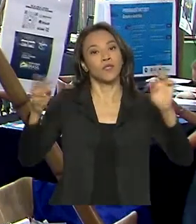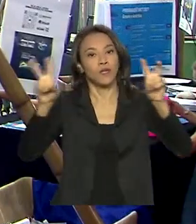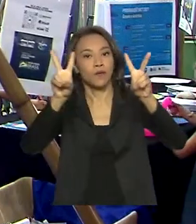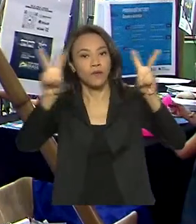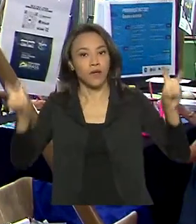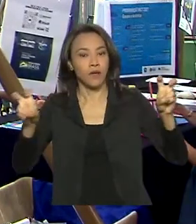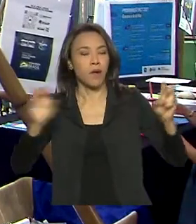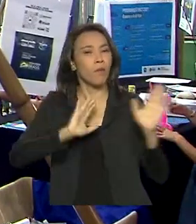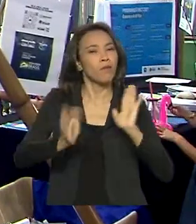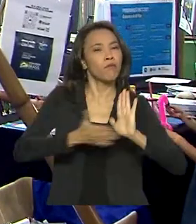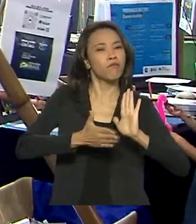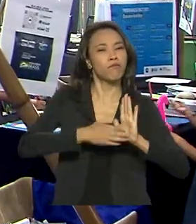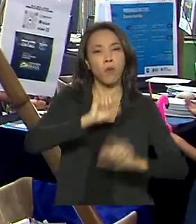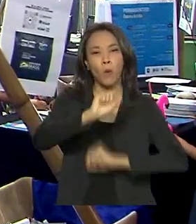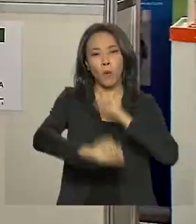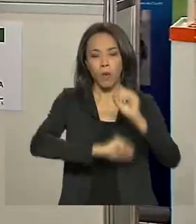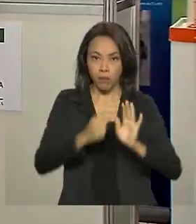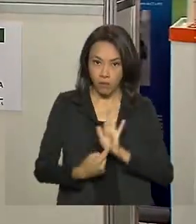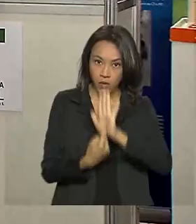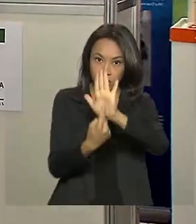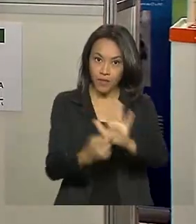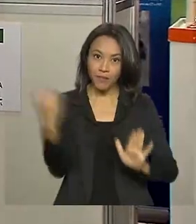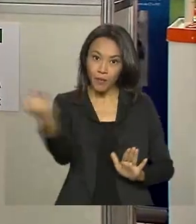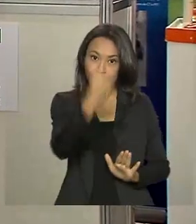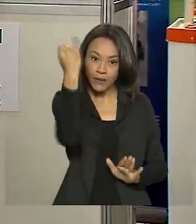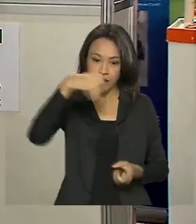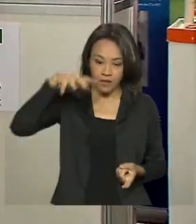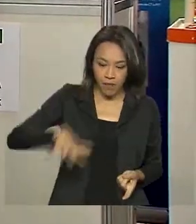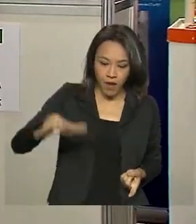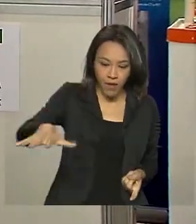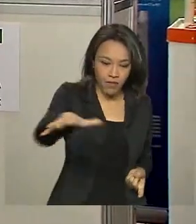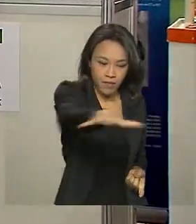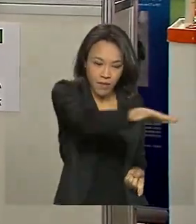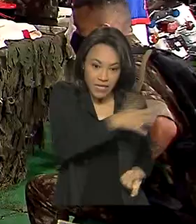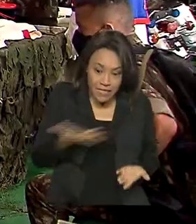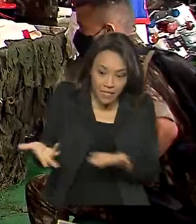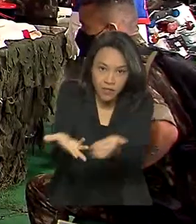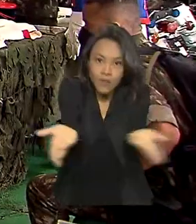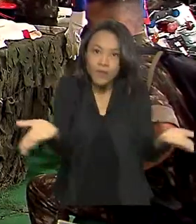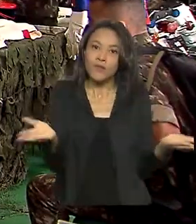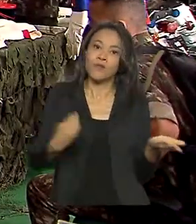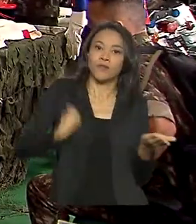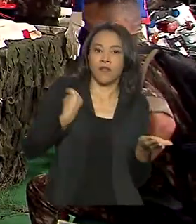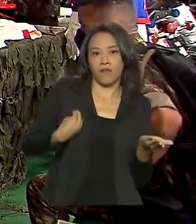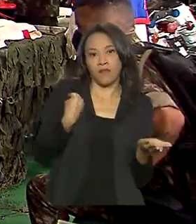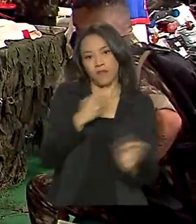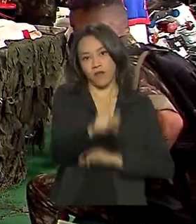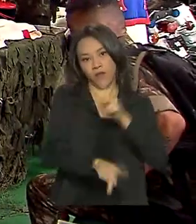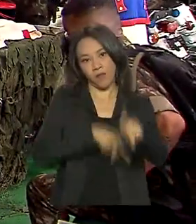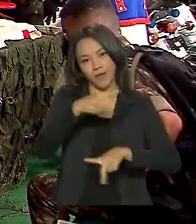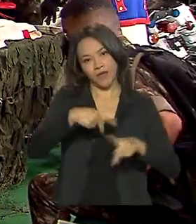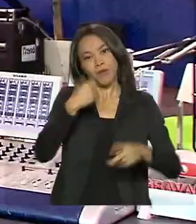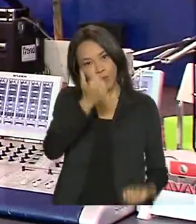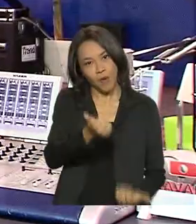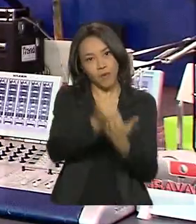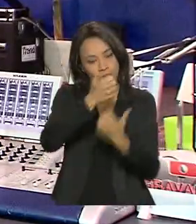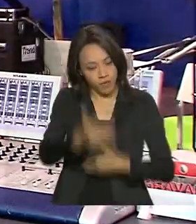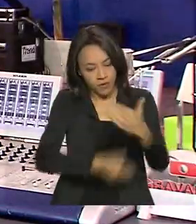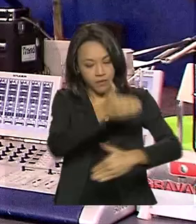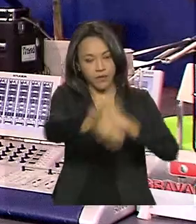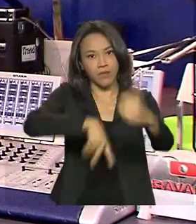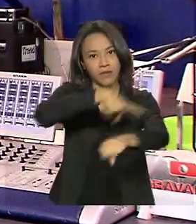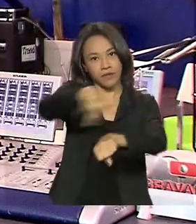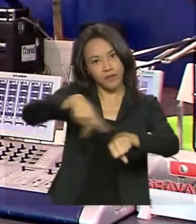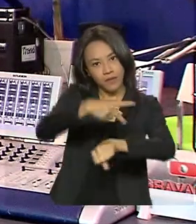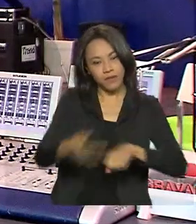proposta mostrar a importância dessas áreas na vida da população e para o desenvolvimento do país. E